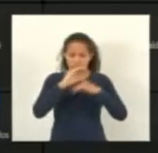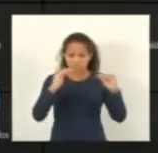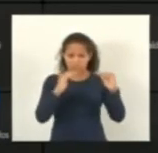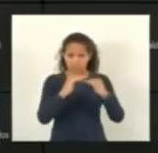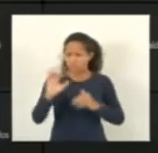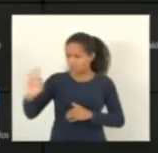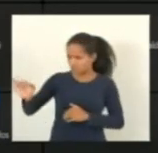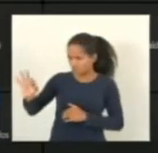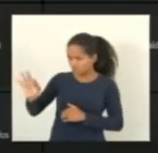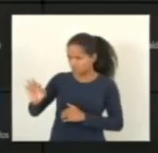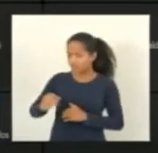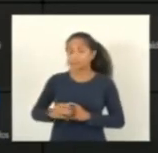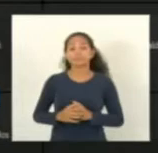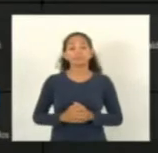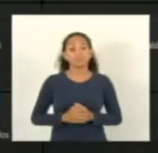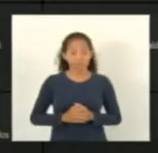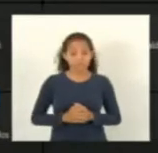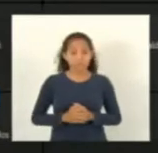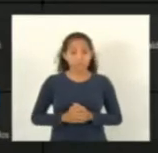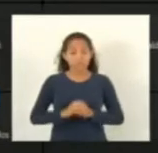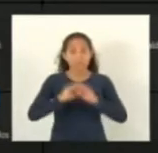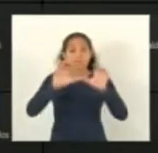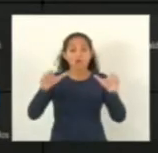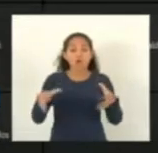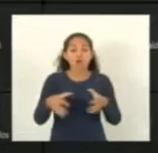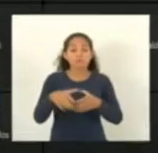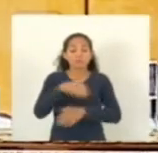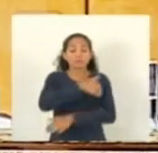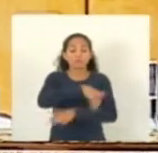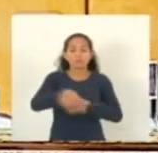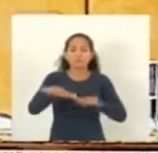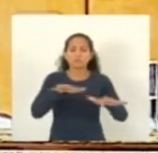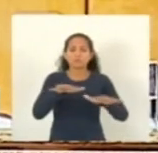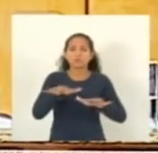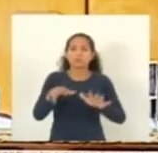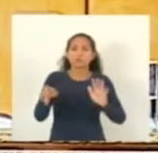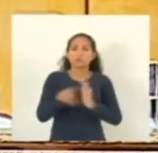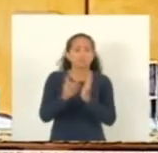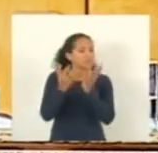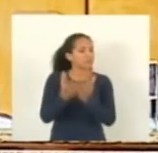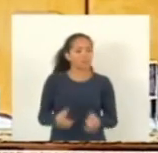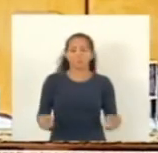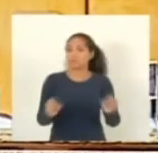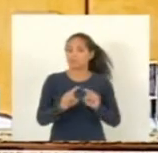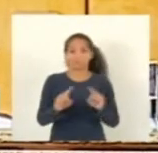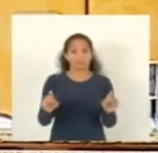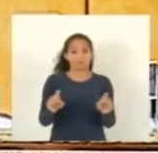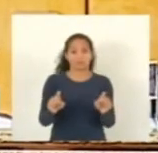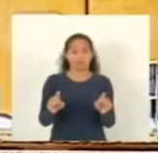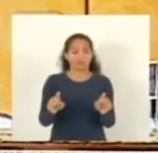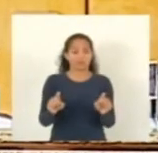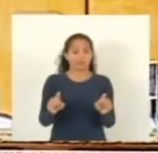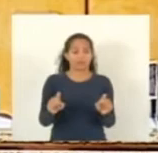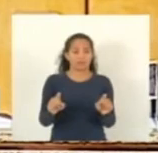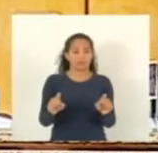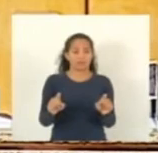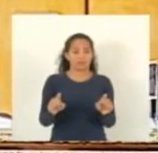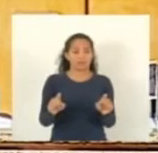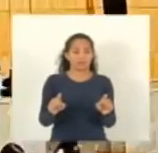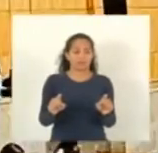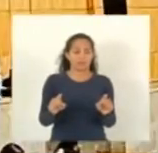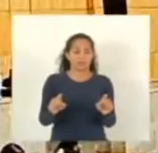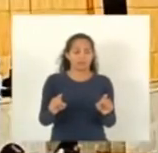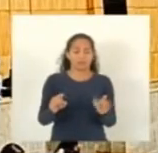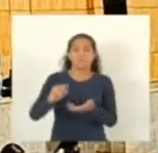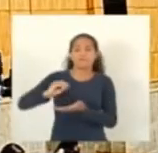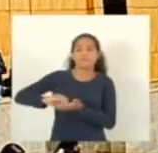certo? Certo. E na comissão de mobilidade urbana foi pela rejeição. Foi pela rejeição. Falta a comissão